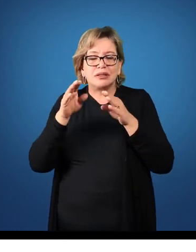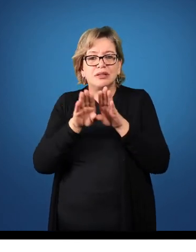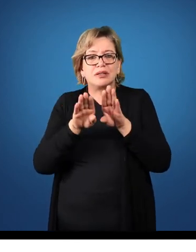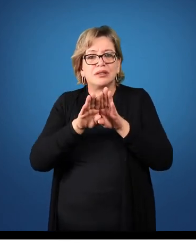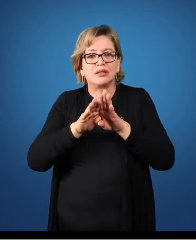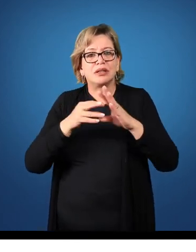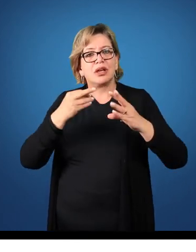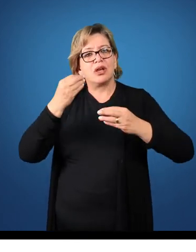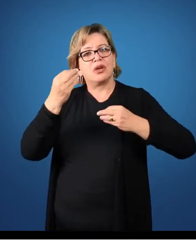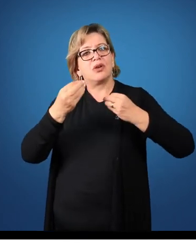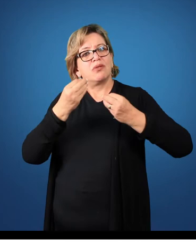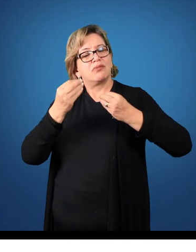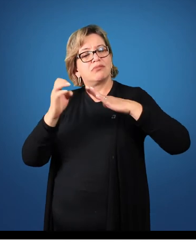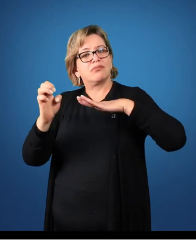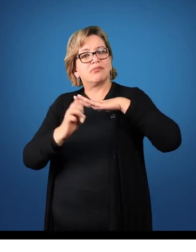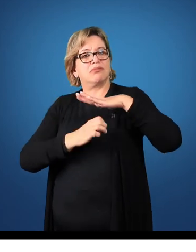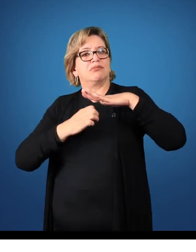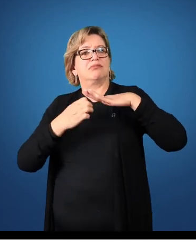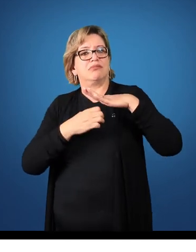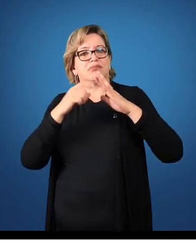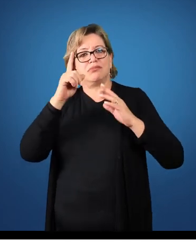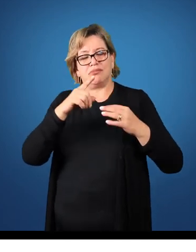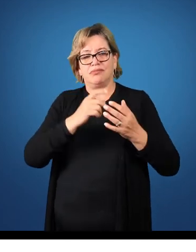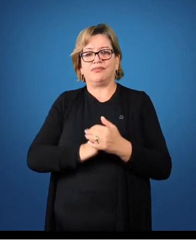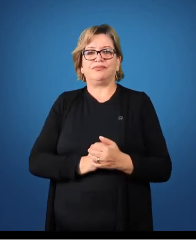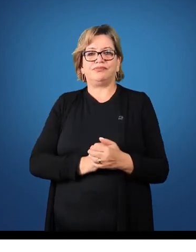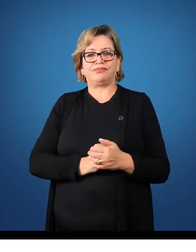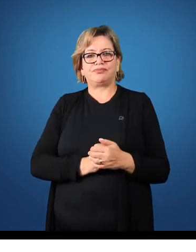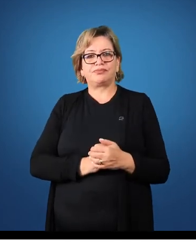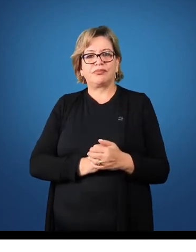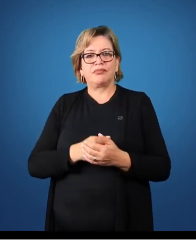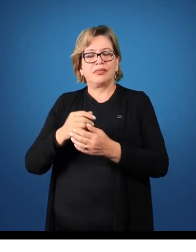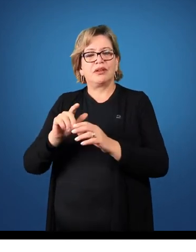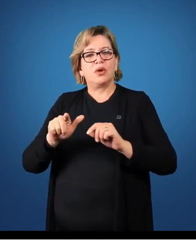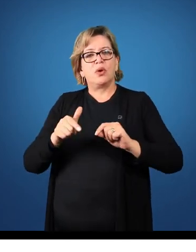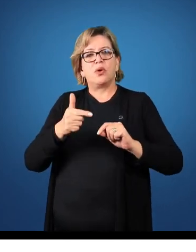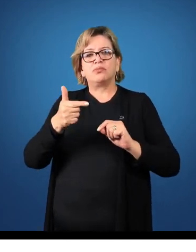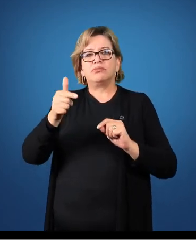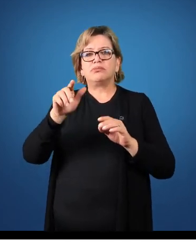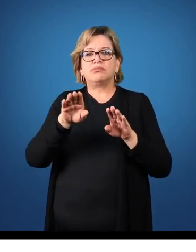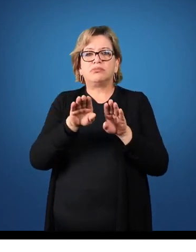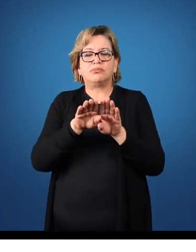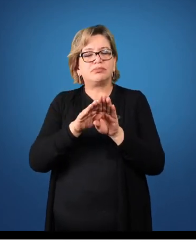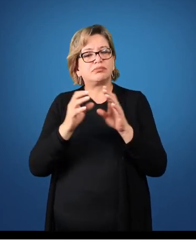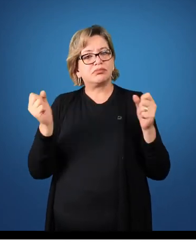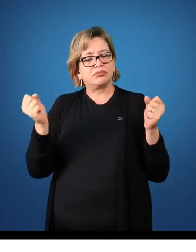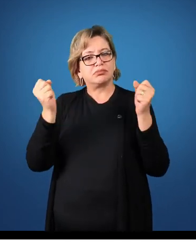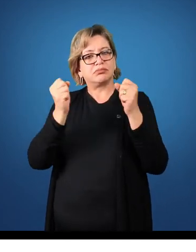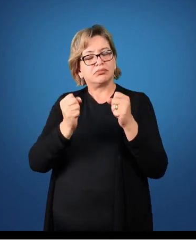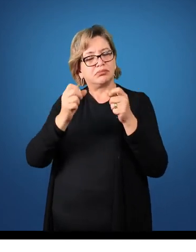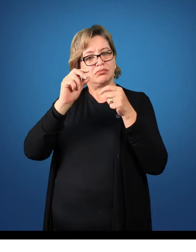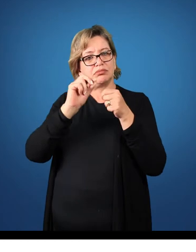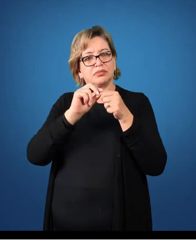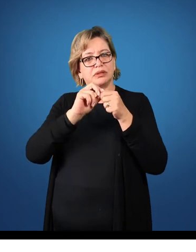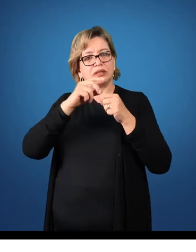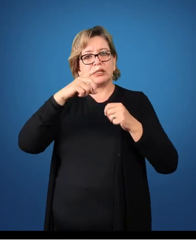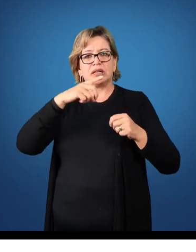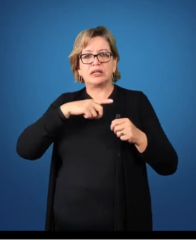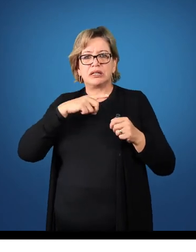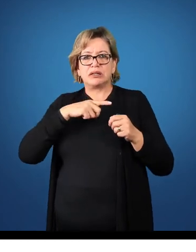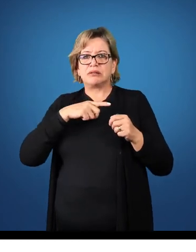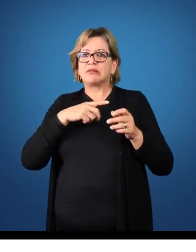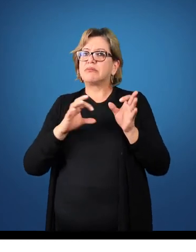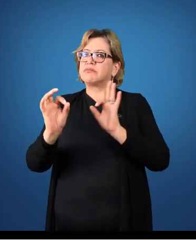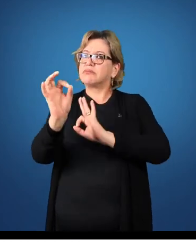desta entidade. Outras questões que também podem fazer com que nós tenhamos alguns